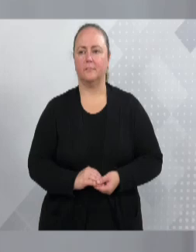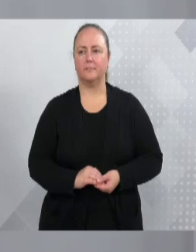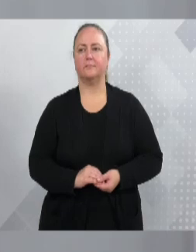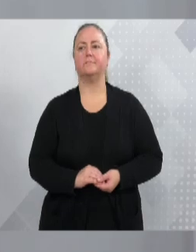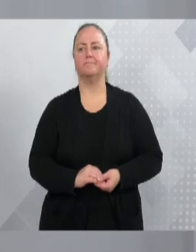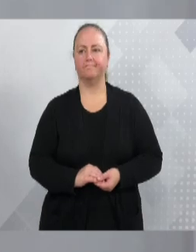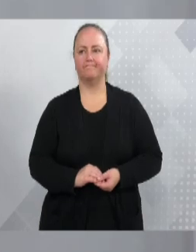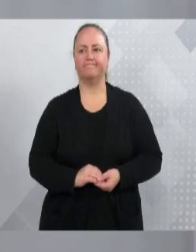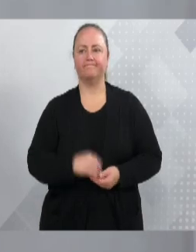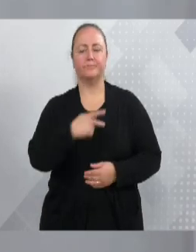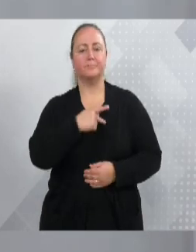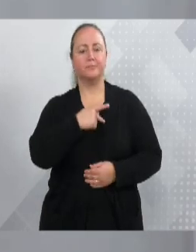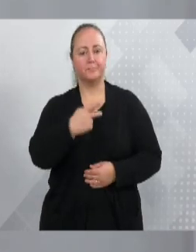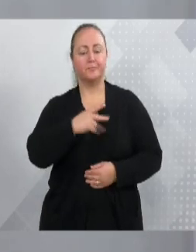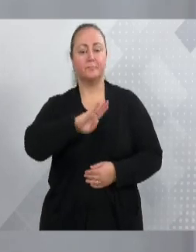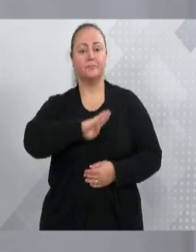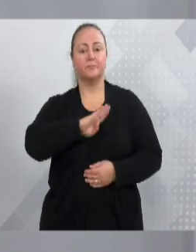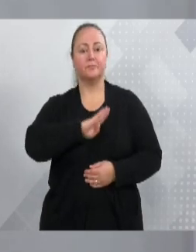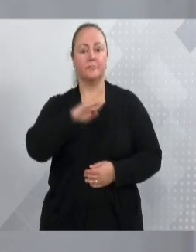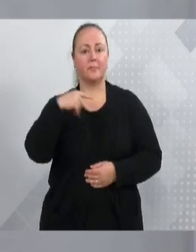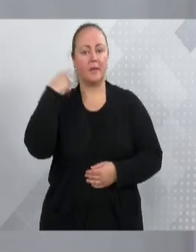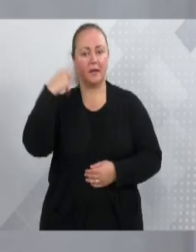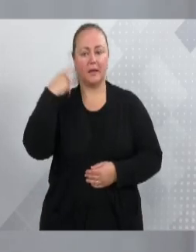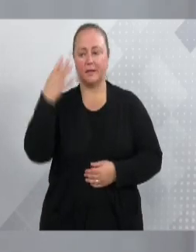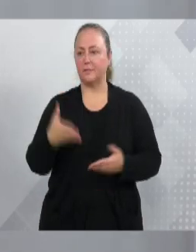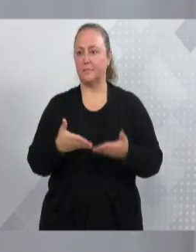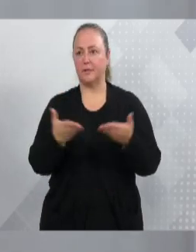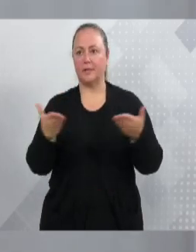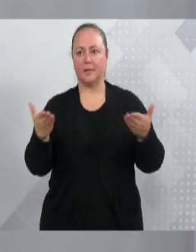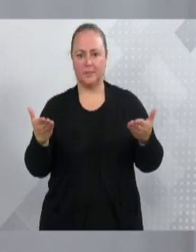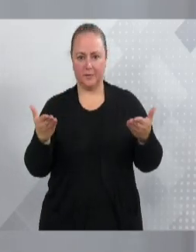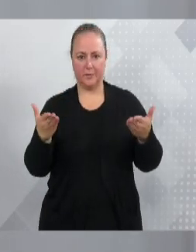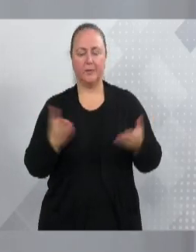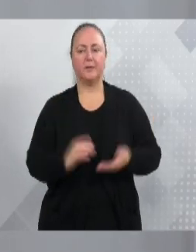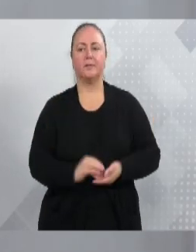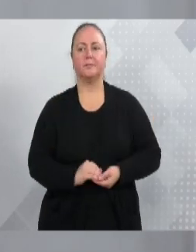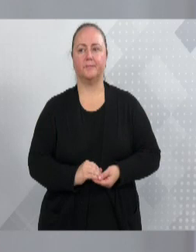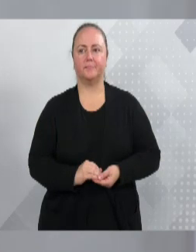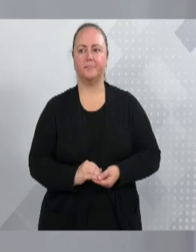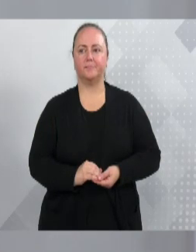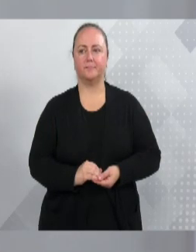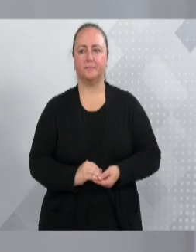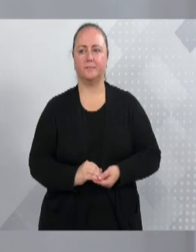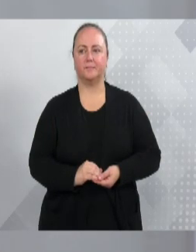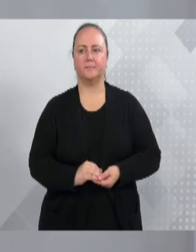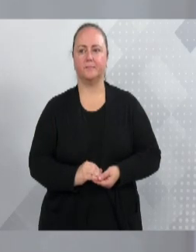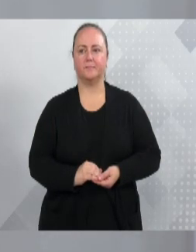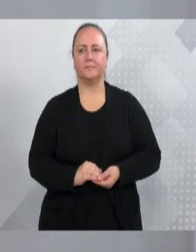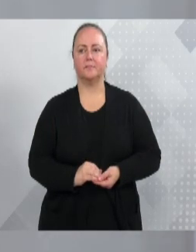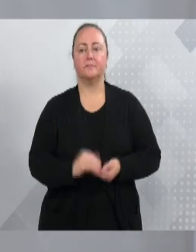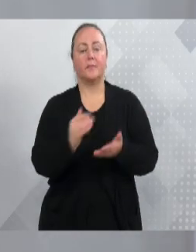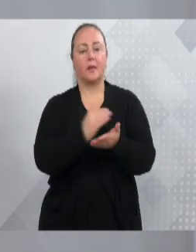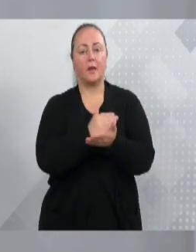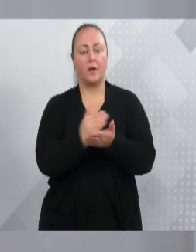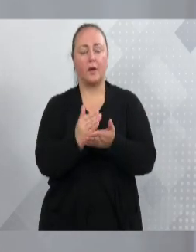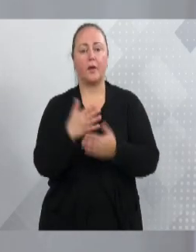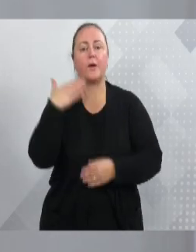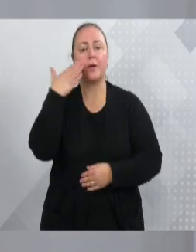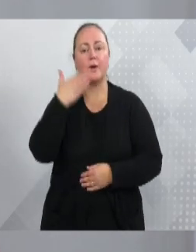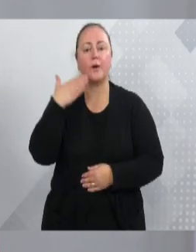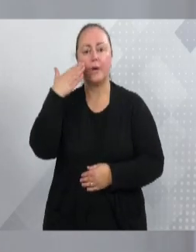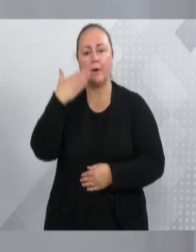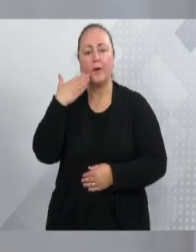Senhor presidente, colegas vereadores, eu quero iniciar meu pronunciamento